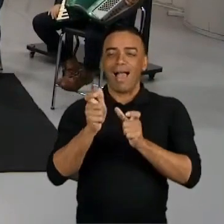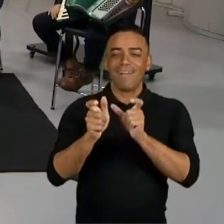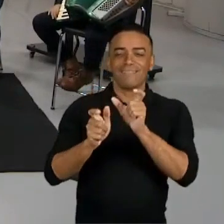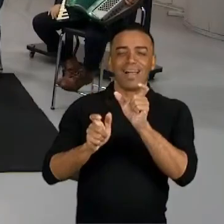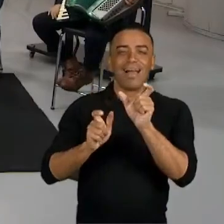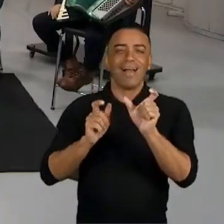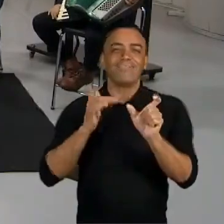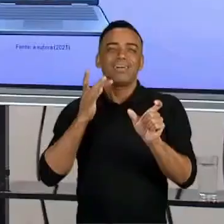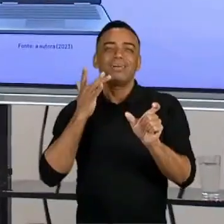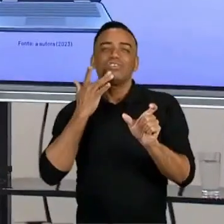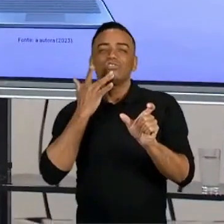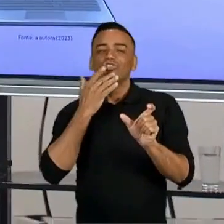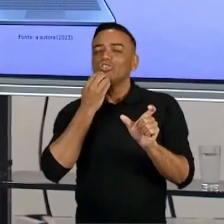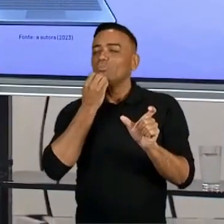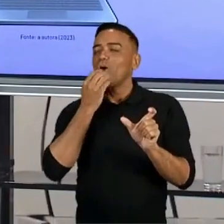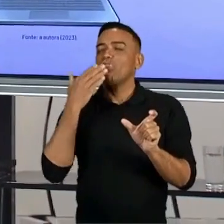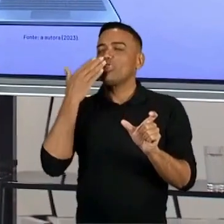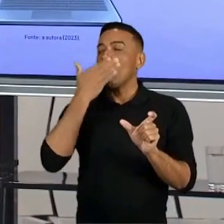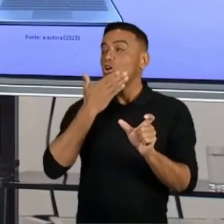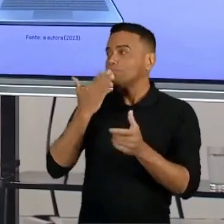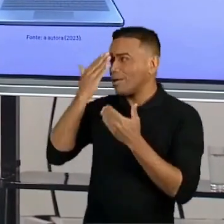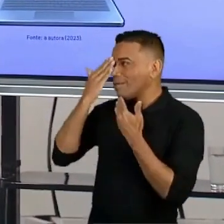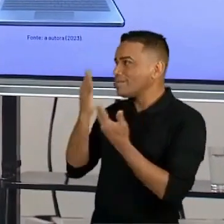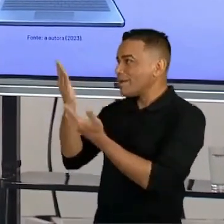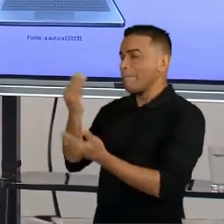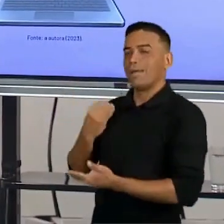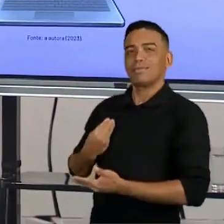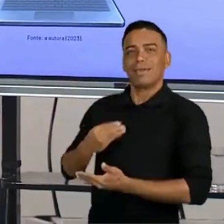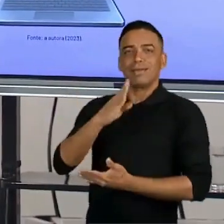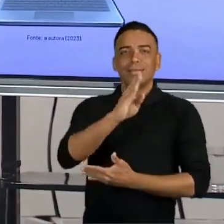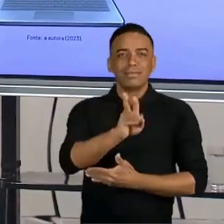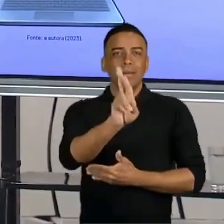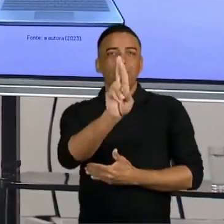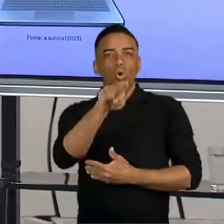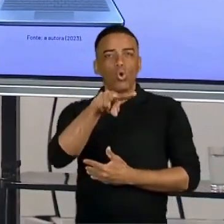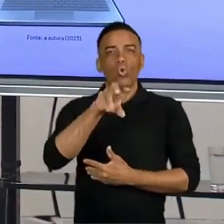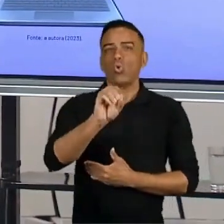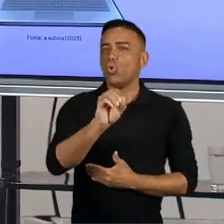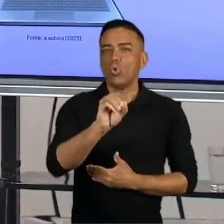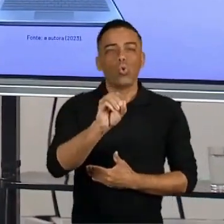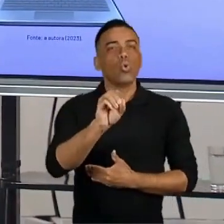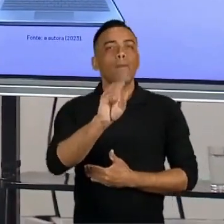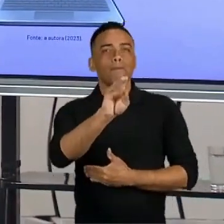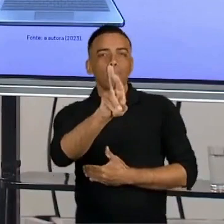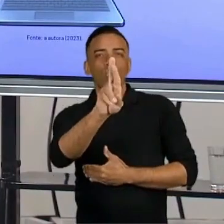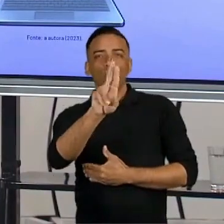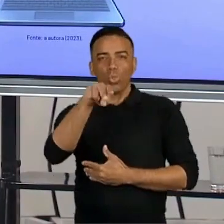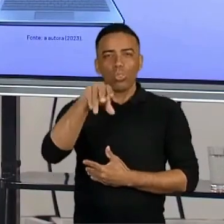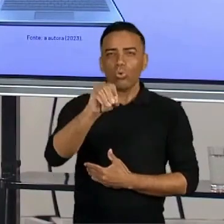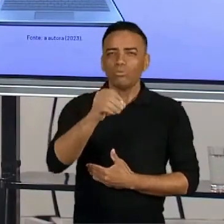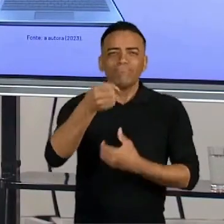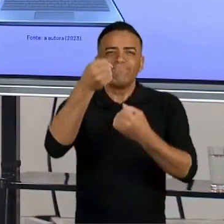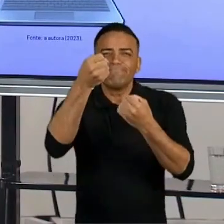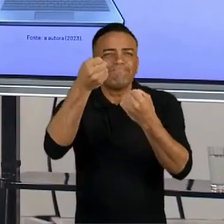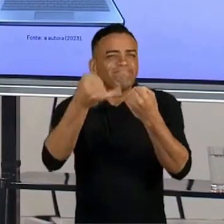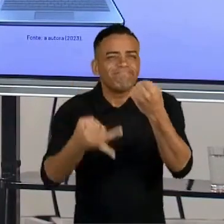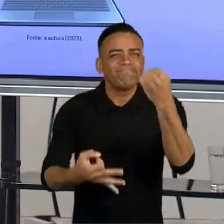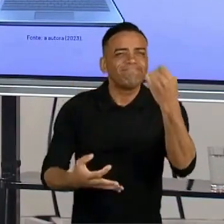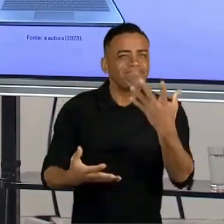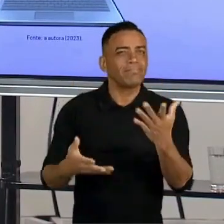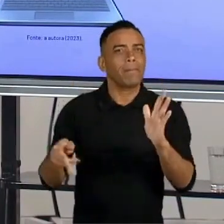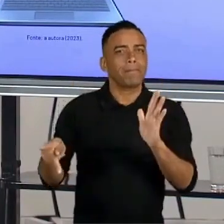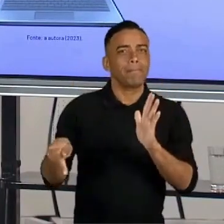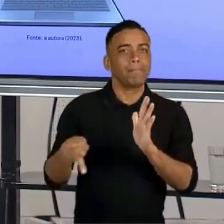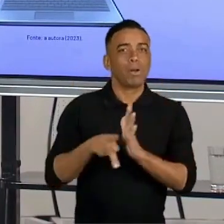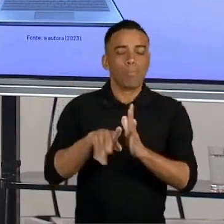e agradecer a presença do professor Bruno, que explicou brilhantemente pra gente, sobre esse potencial da música